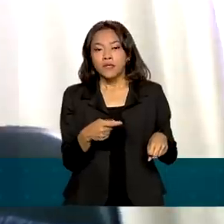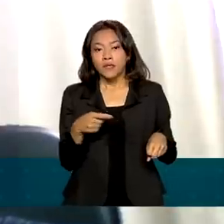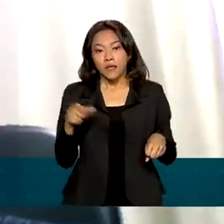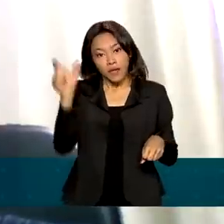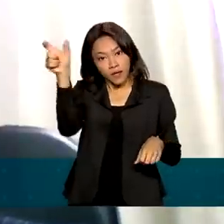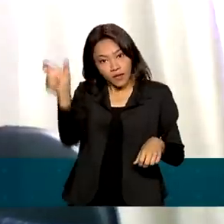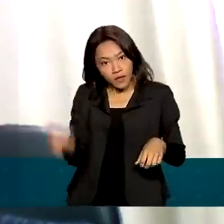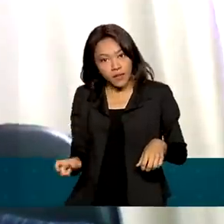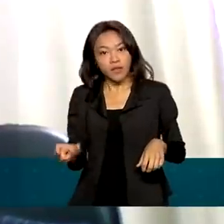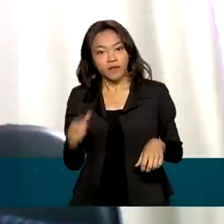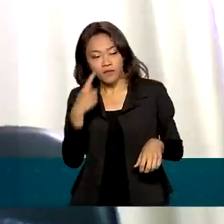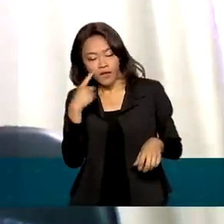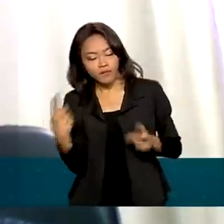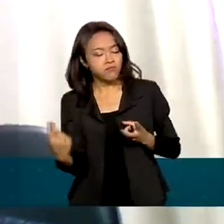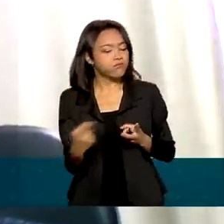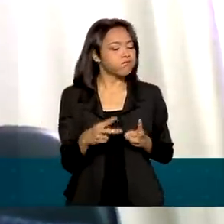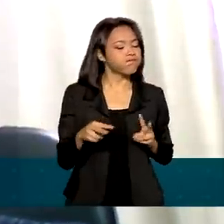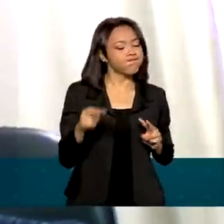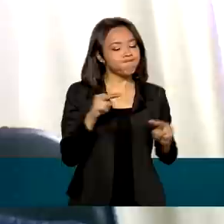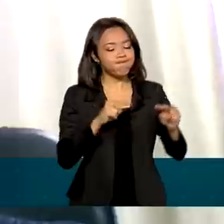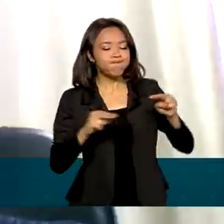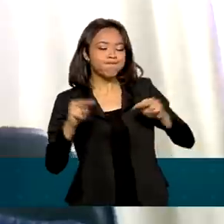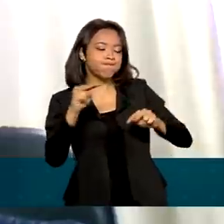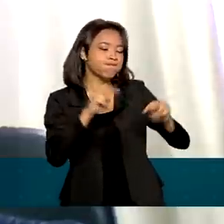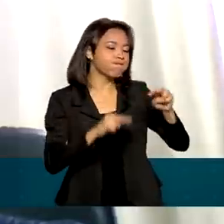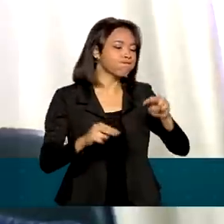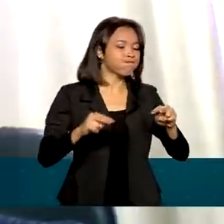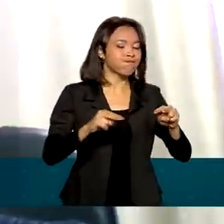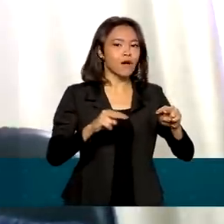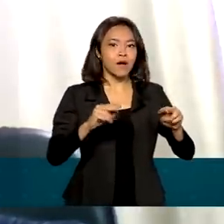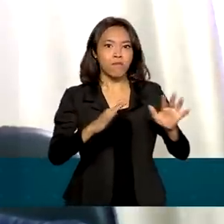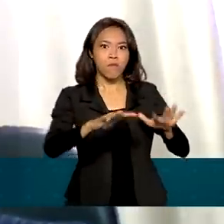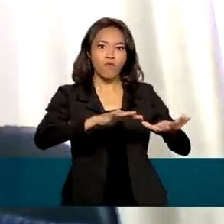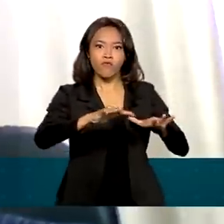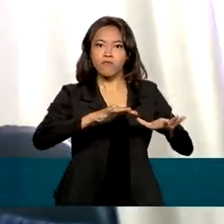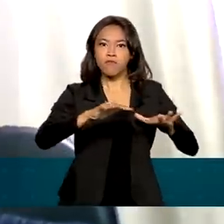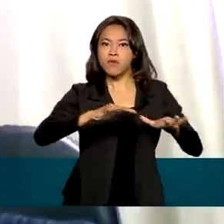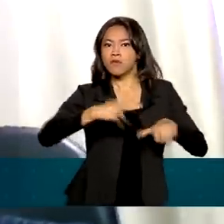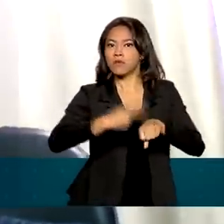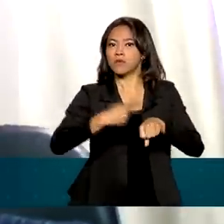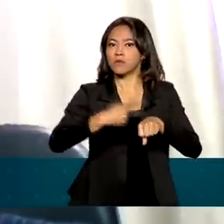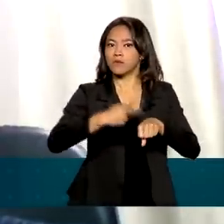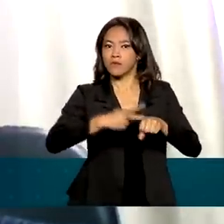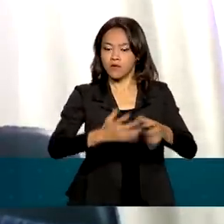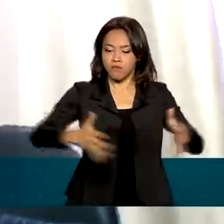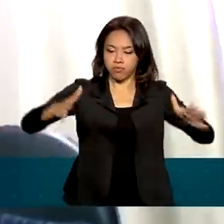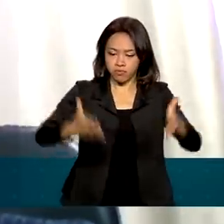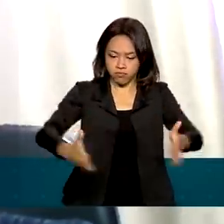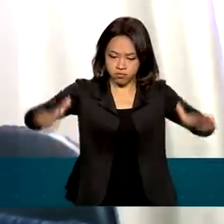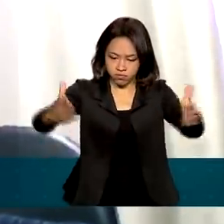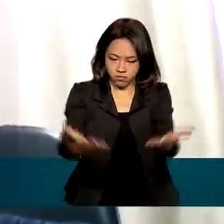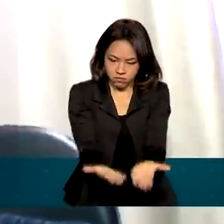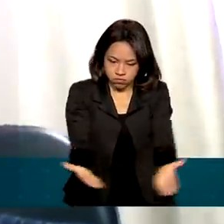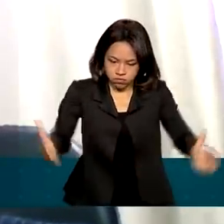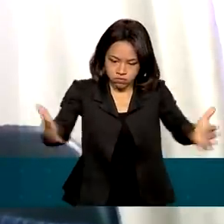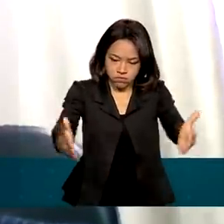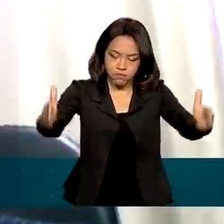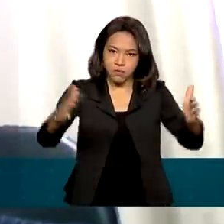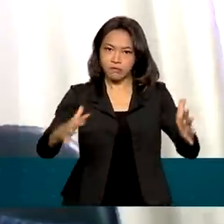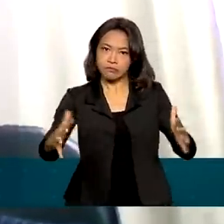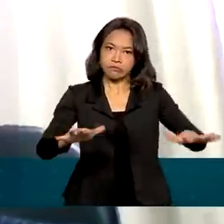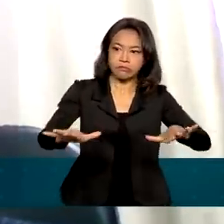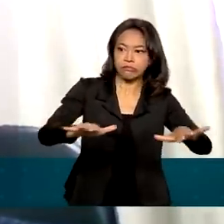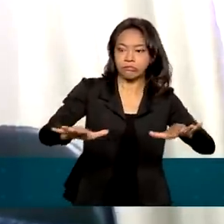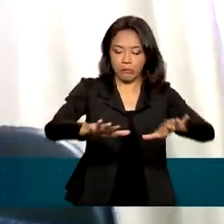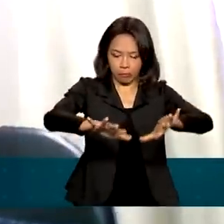eventualmente detectar algum tipo de pequenos movimentos, ou seja, medidas sobre